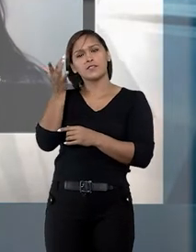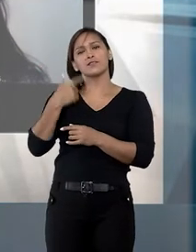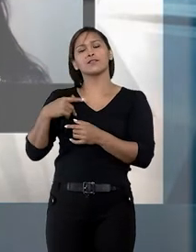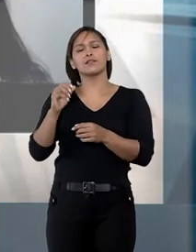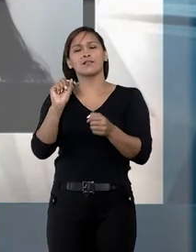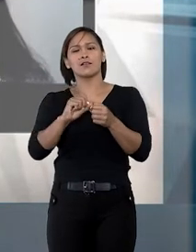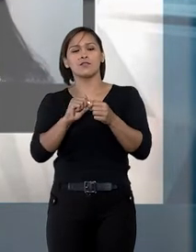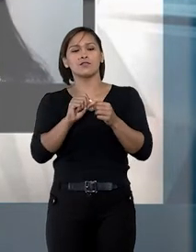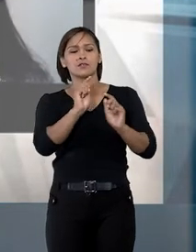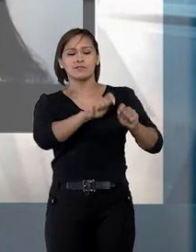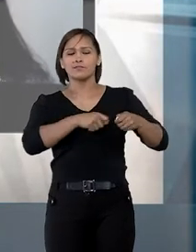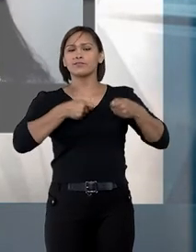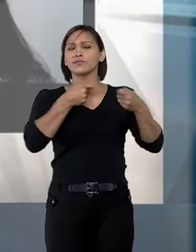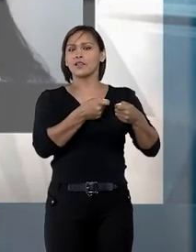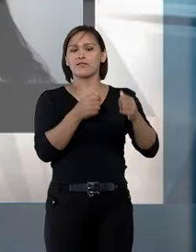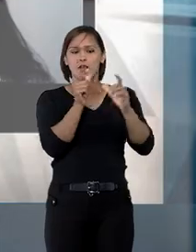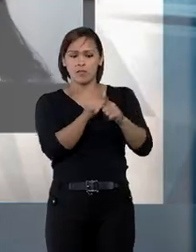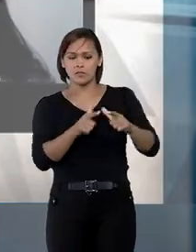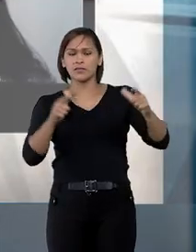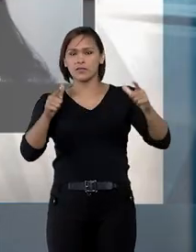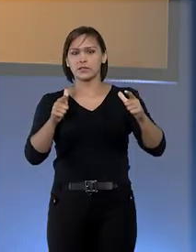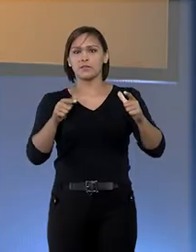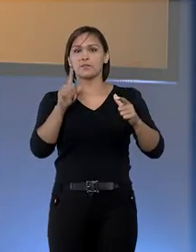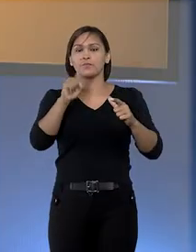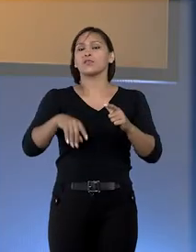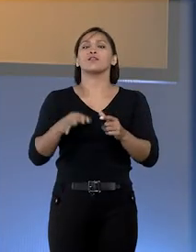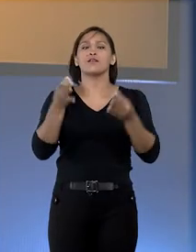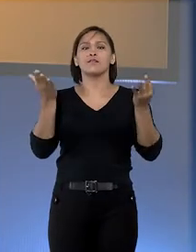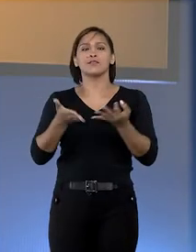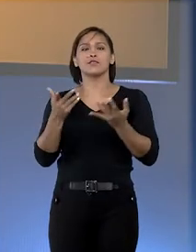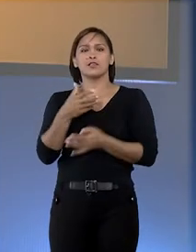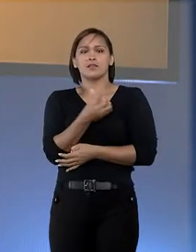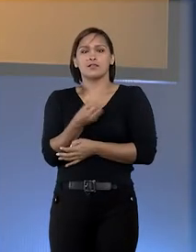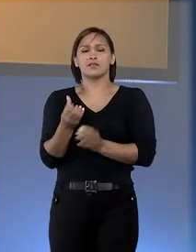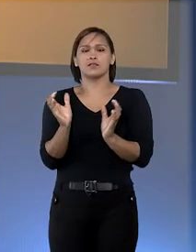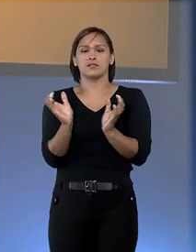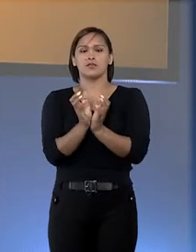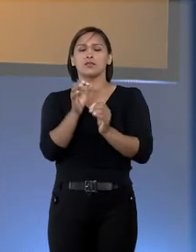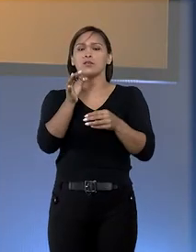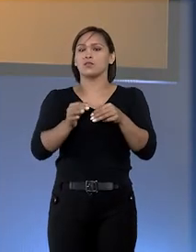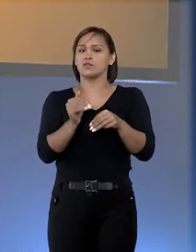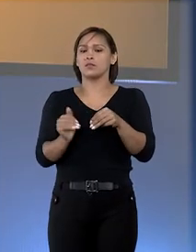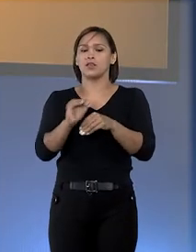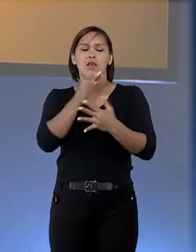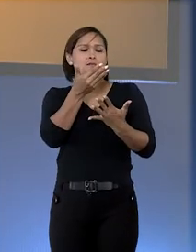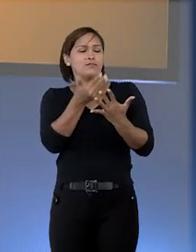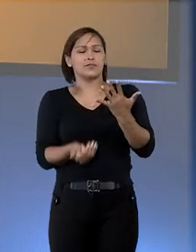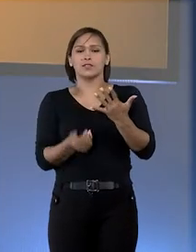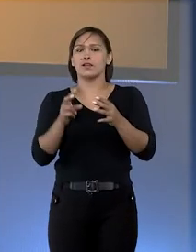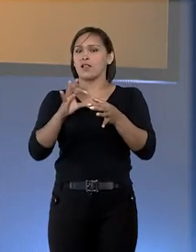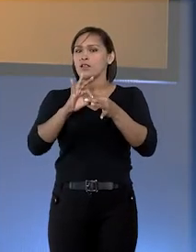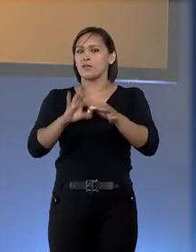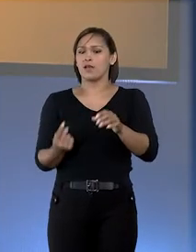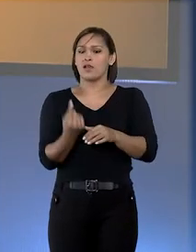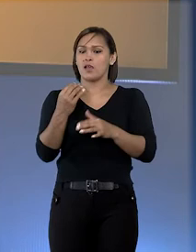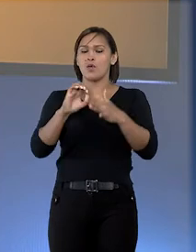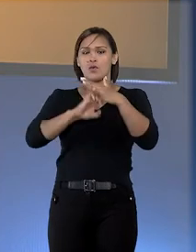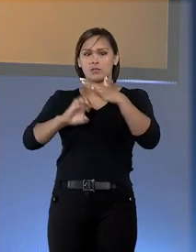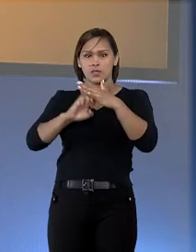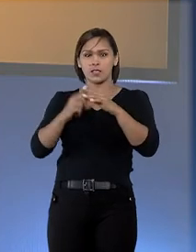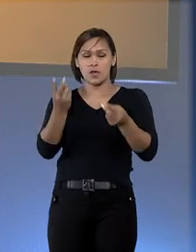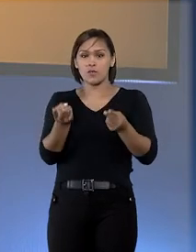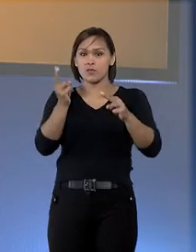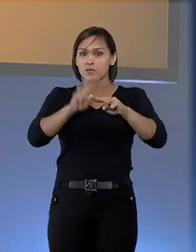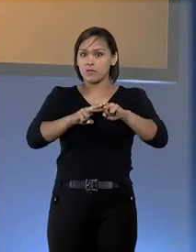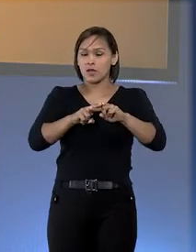o exercício da defesa de forma mais ampla. Já na sexta turma, os ministros negaram liberdade a um empresário